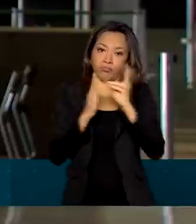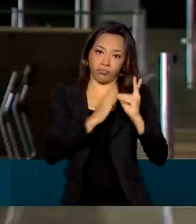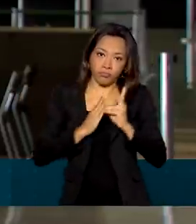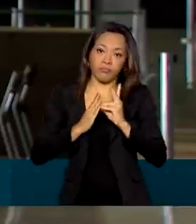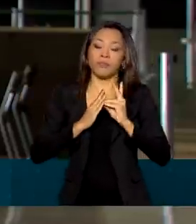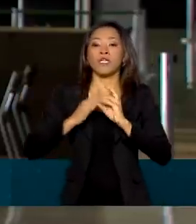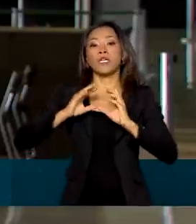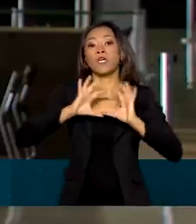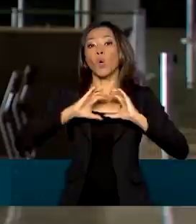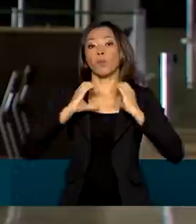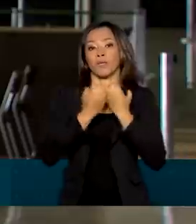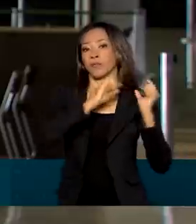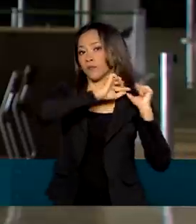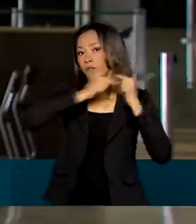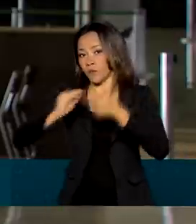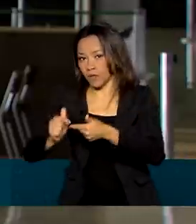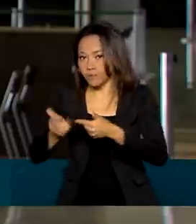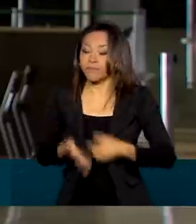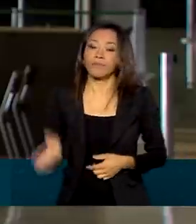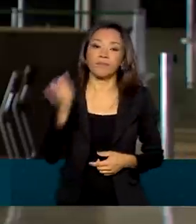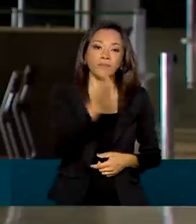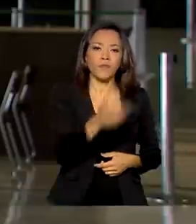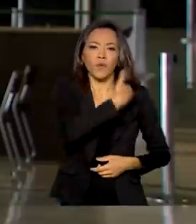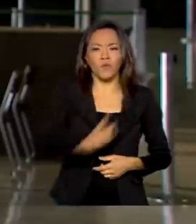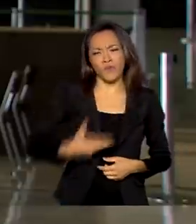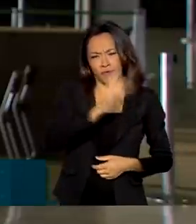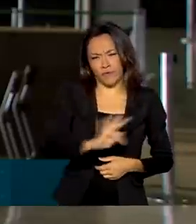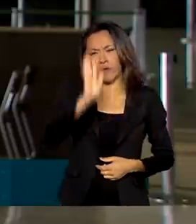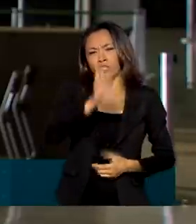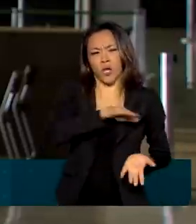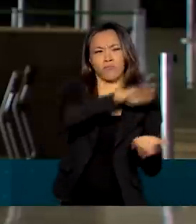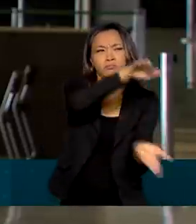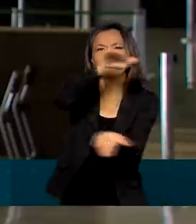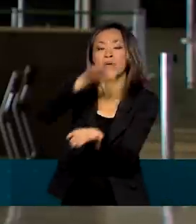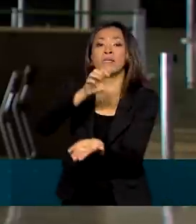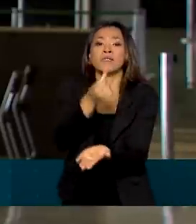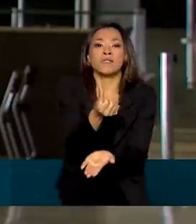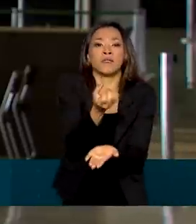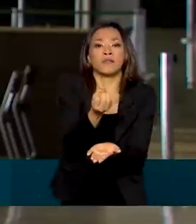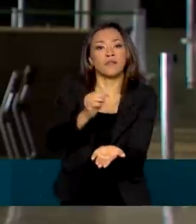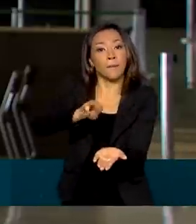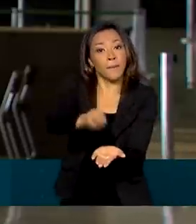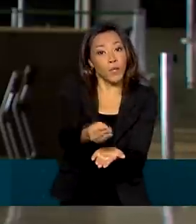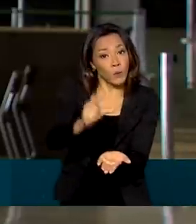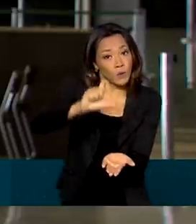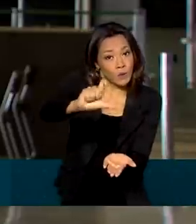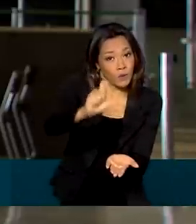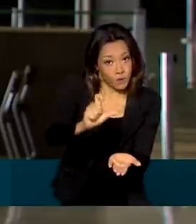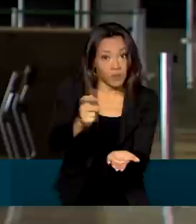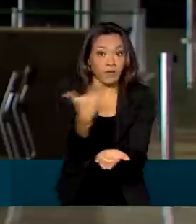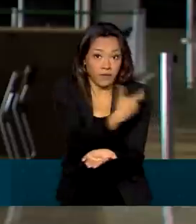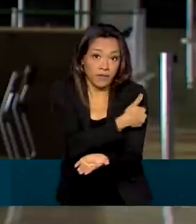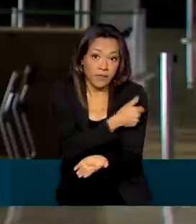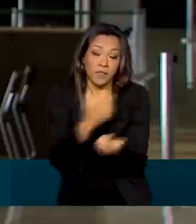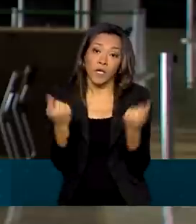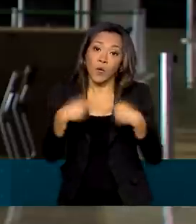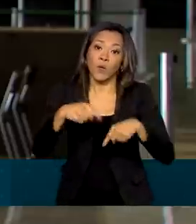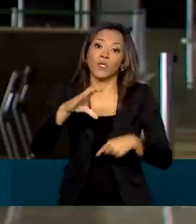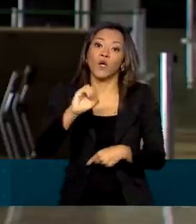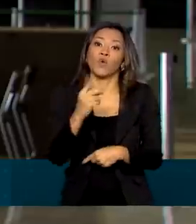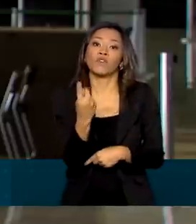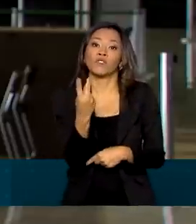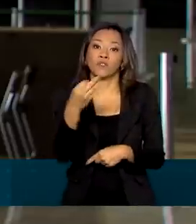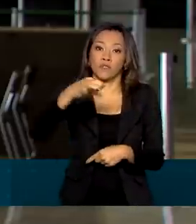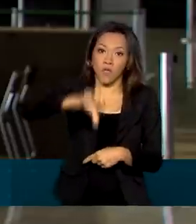tradicionais. O governo federal já distribuiu cerca de 60 milhões de doses da vacina contra a Covid-19 e até ontem,